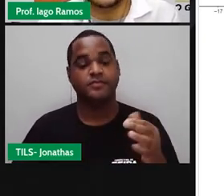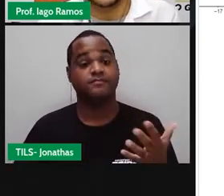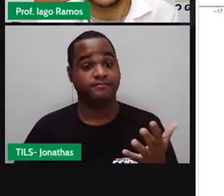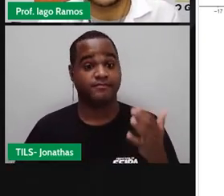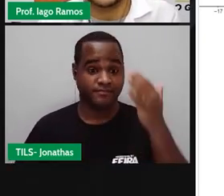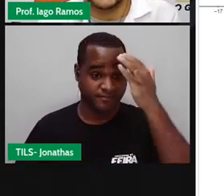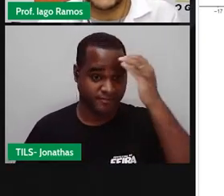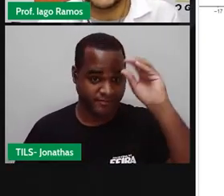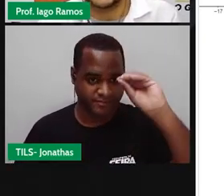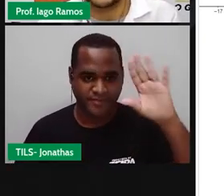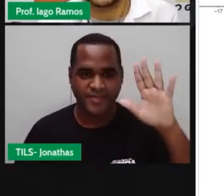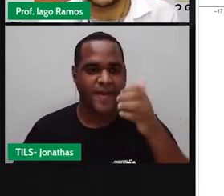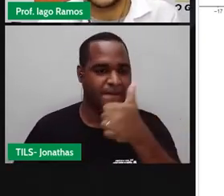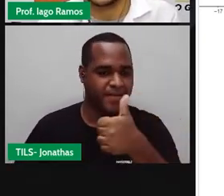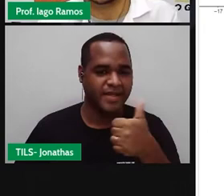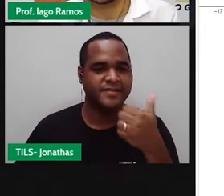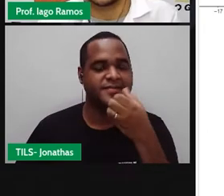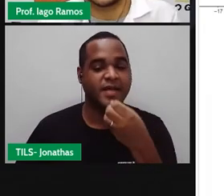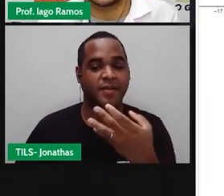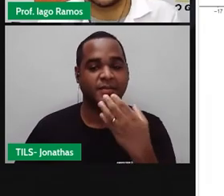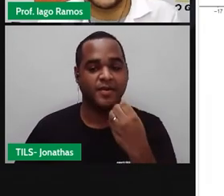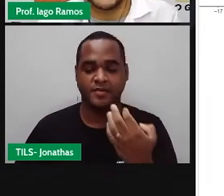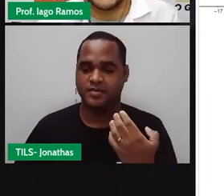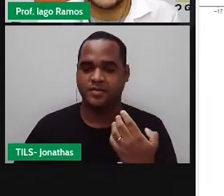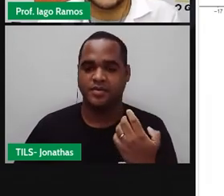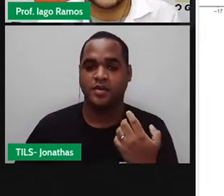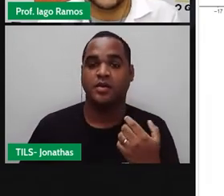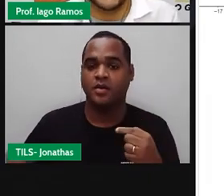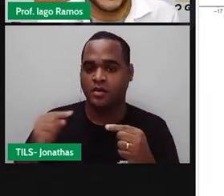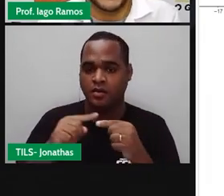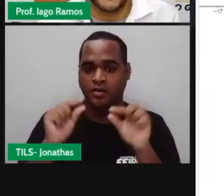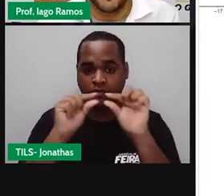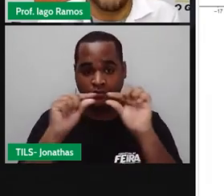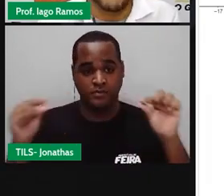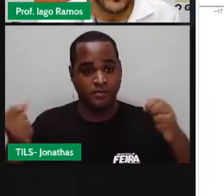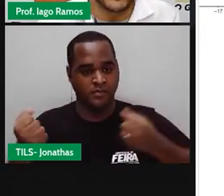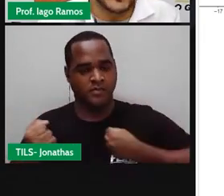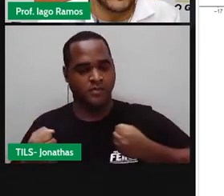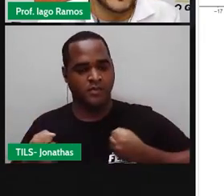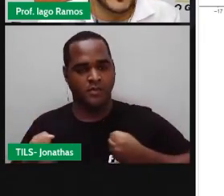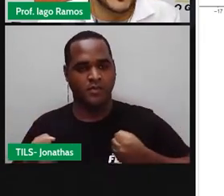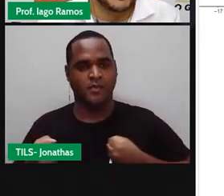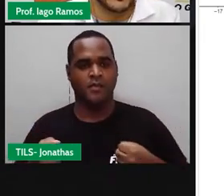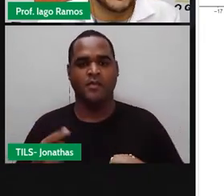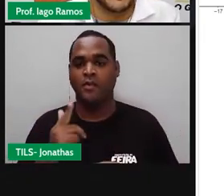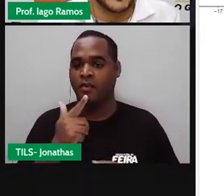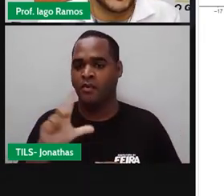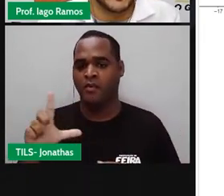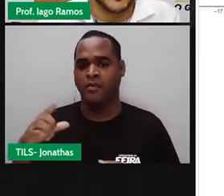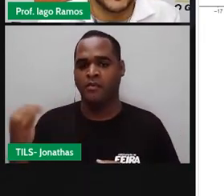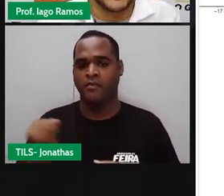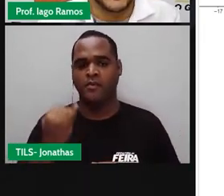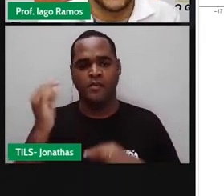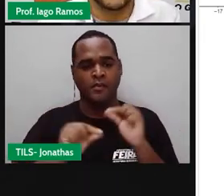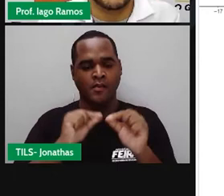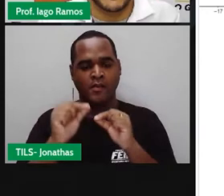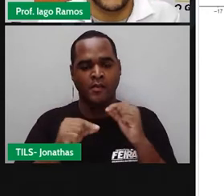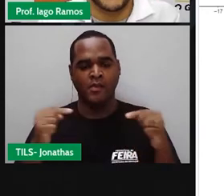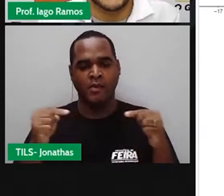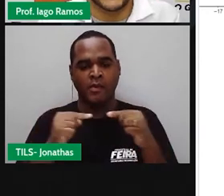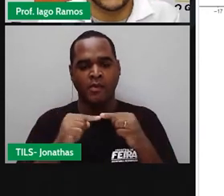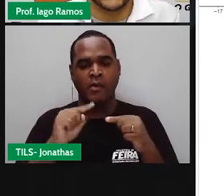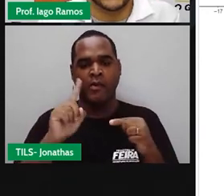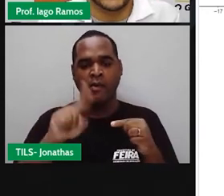Beleza. Bacana. Isso olhando para a reta numérica. Outra coisa que a gente pode ver aqui é o